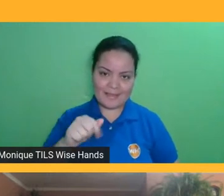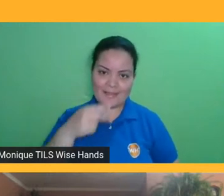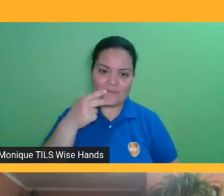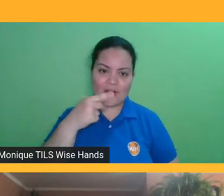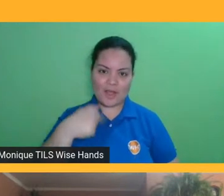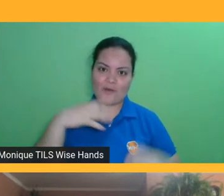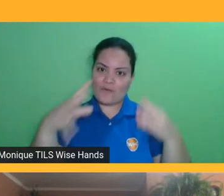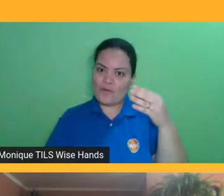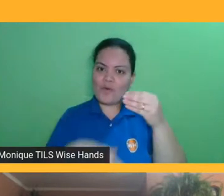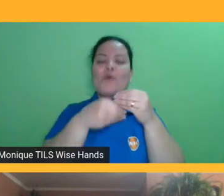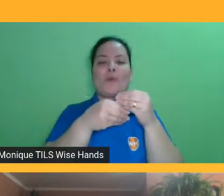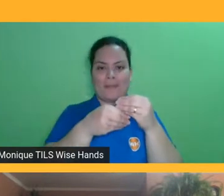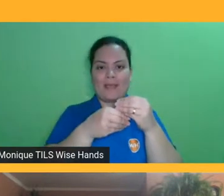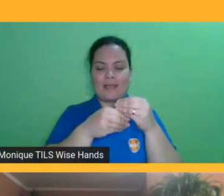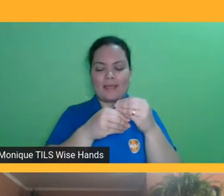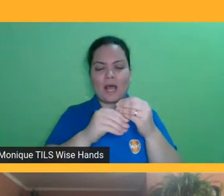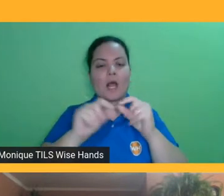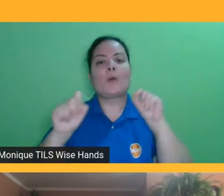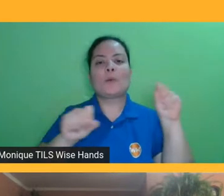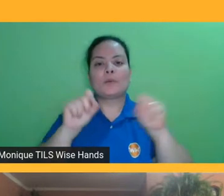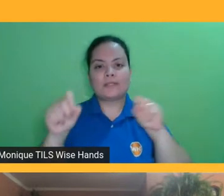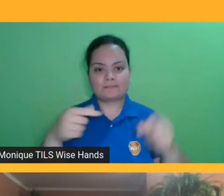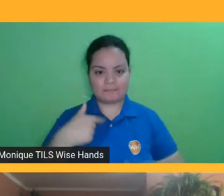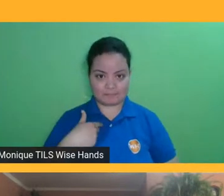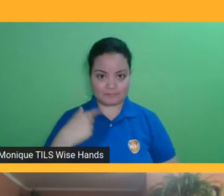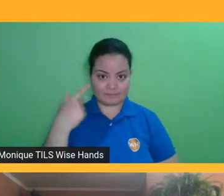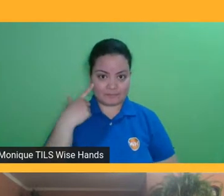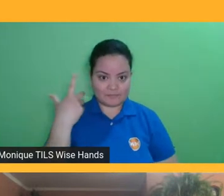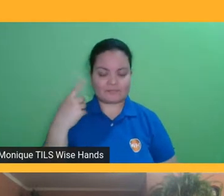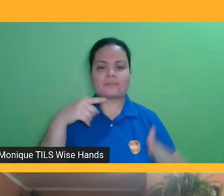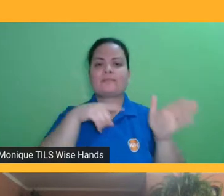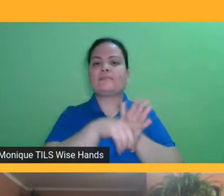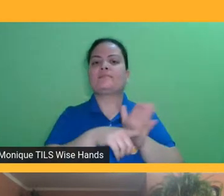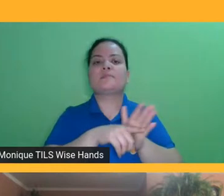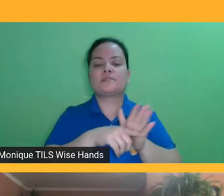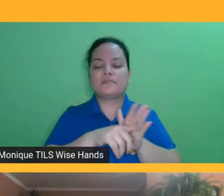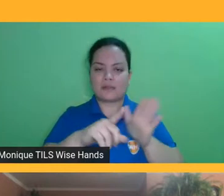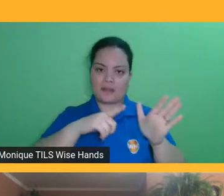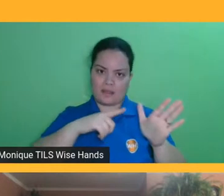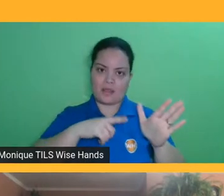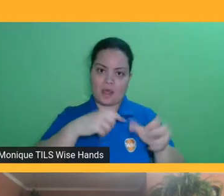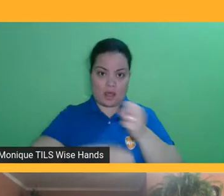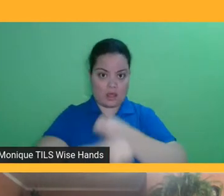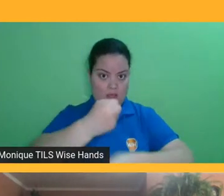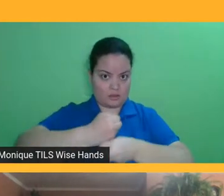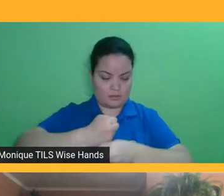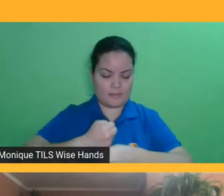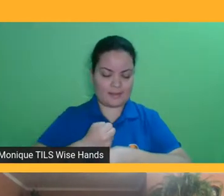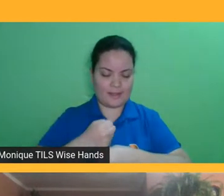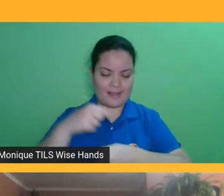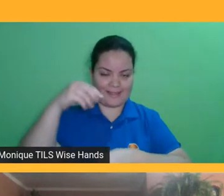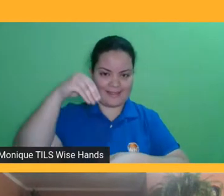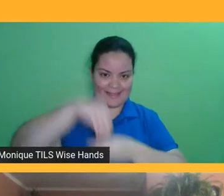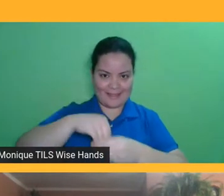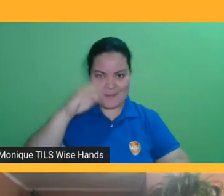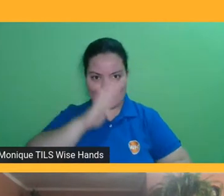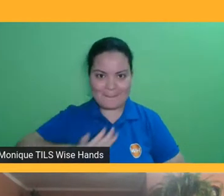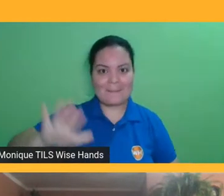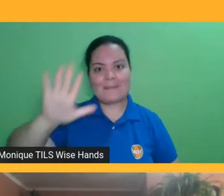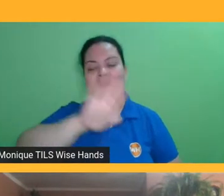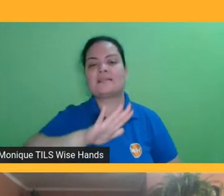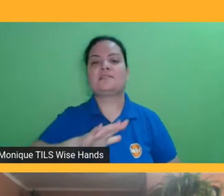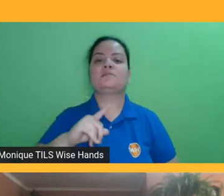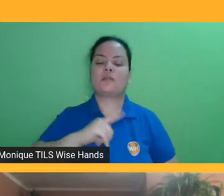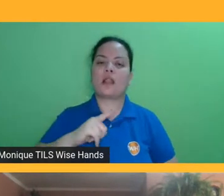primeira reflexão aqui pra vocês. A pesquisa Retratos da Leitura no Brasil foi divulgada no passado, ela comprova